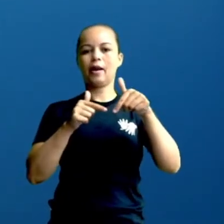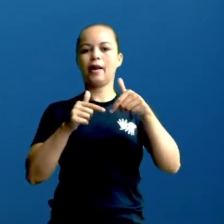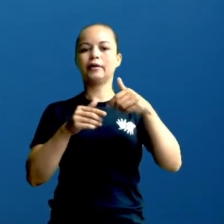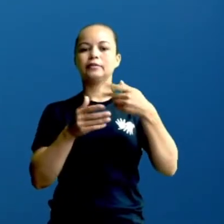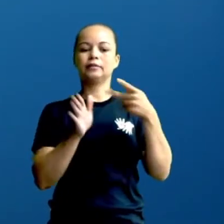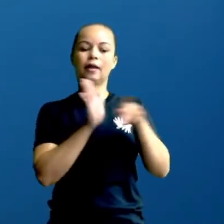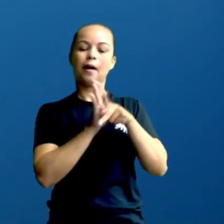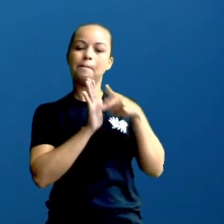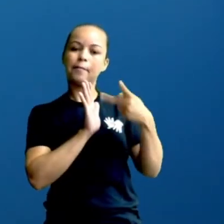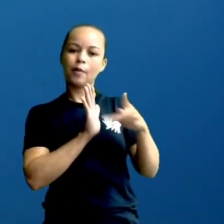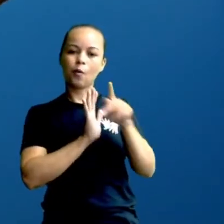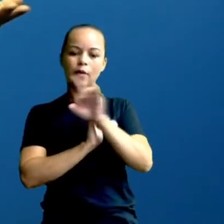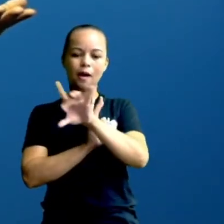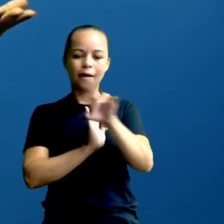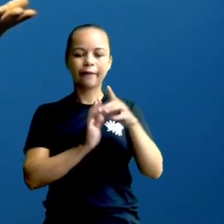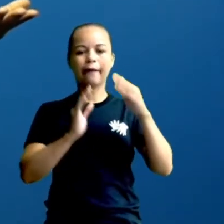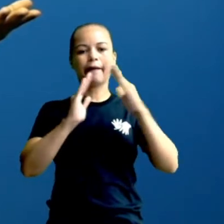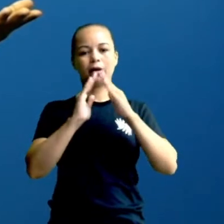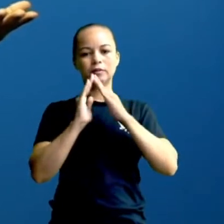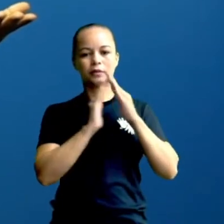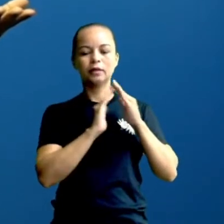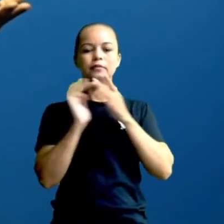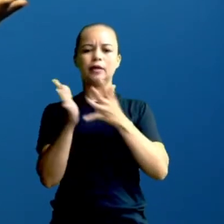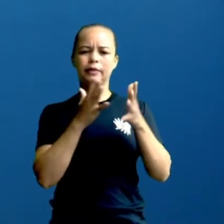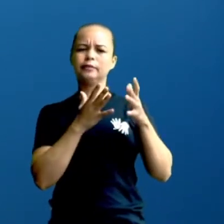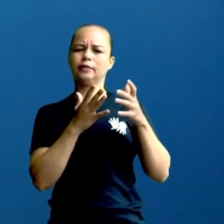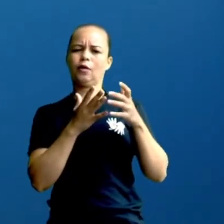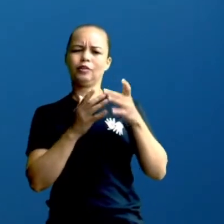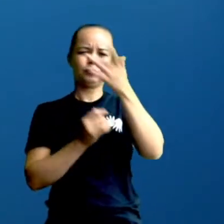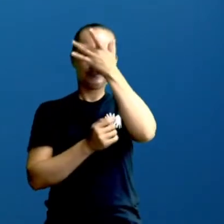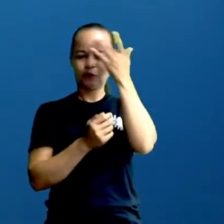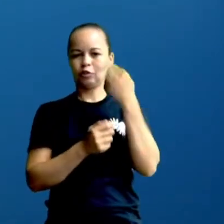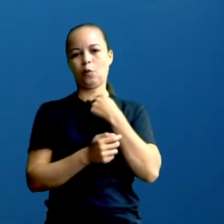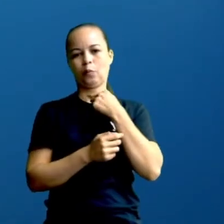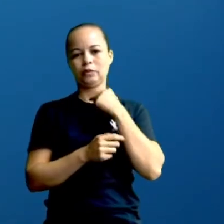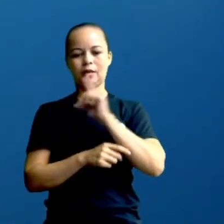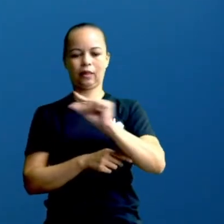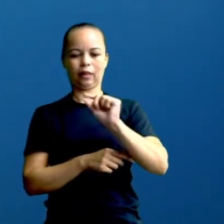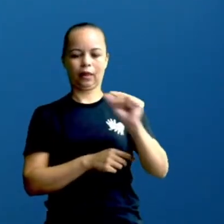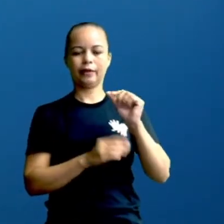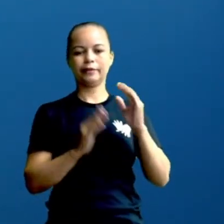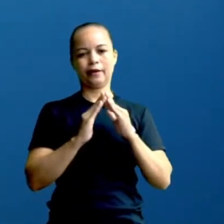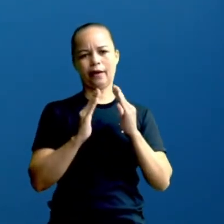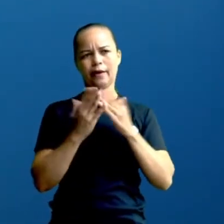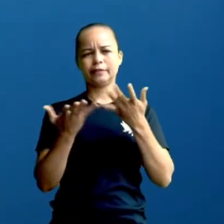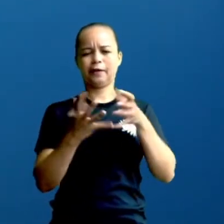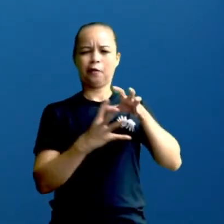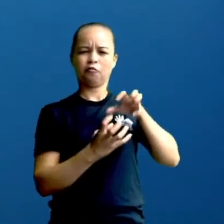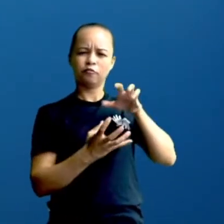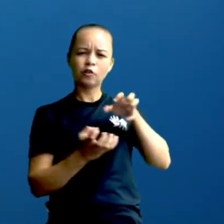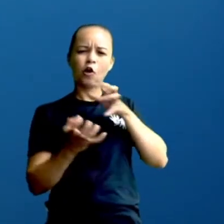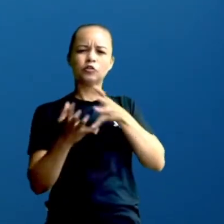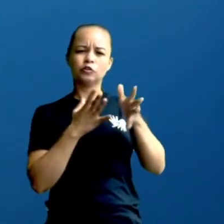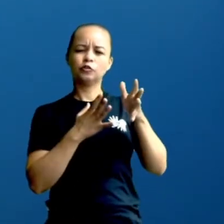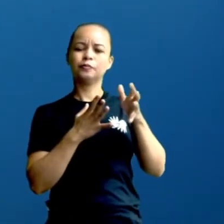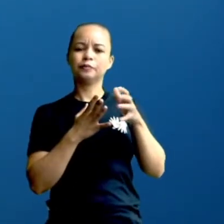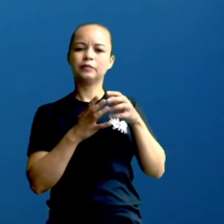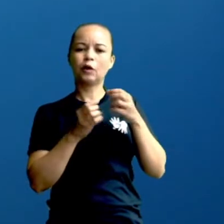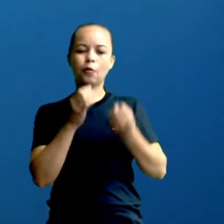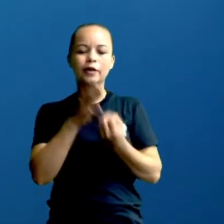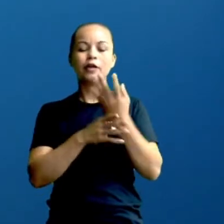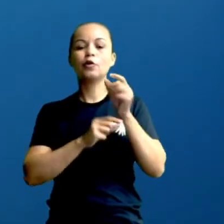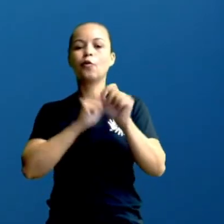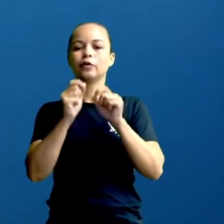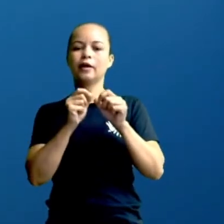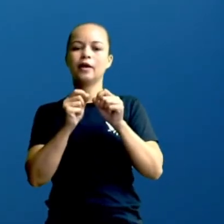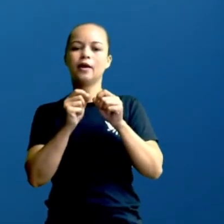vendas, por exemplo, quantas pessoas não podiam sair de casa, né? Então, em especial, os idosos mais vulneráveis. Então, se criou o